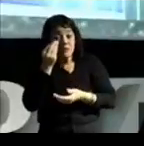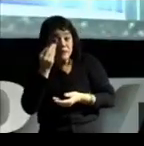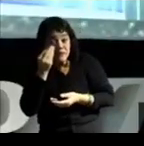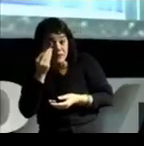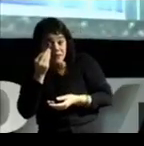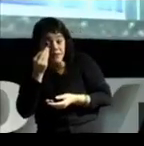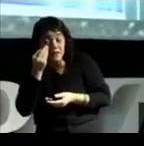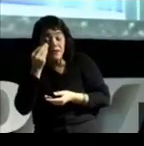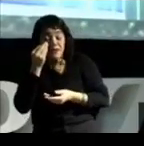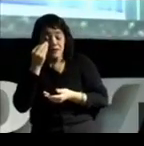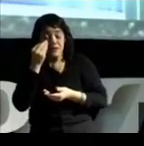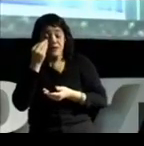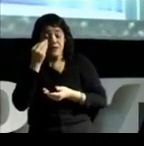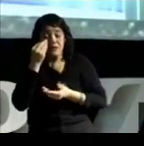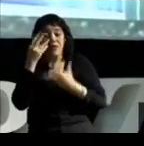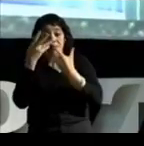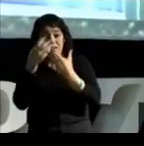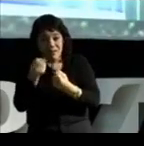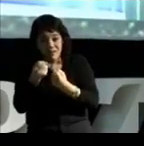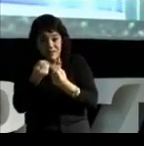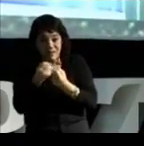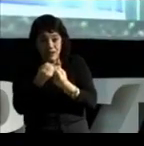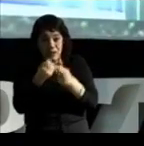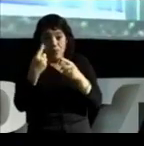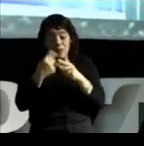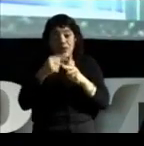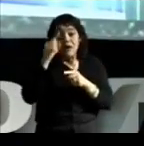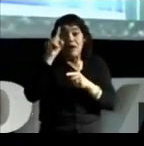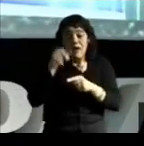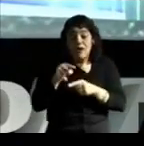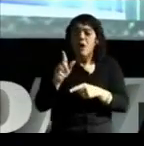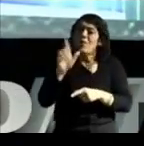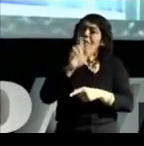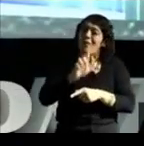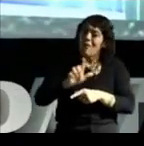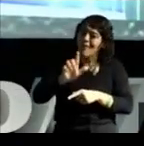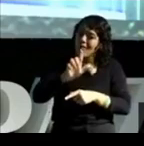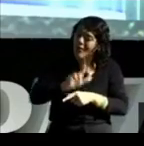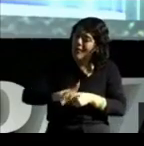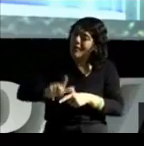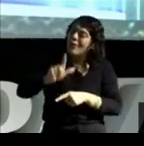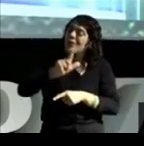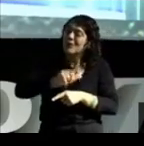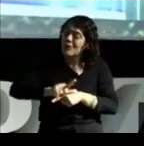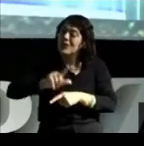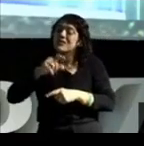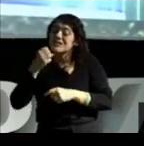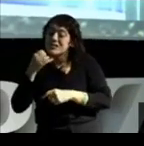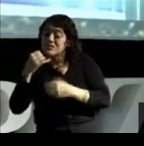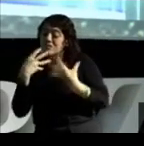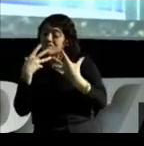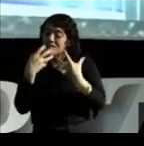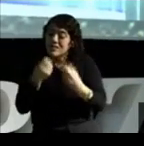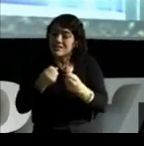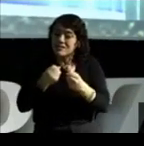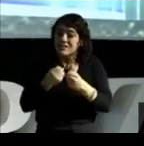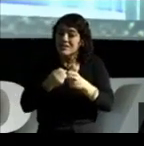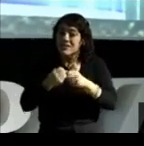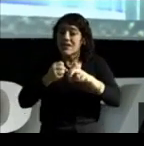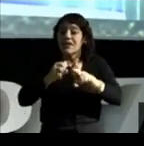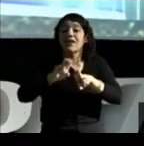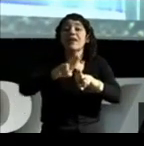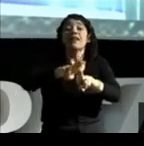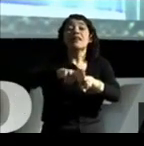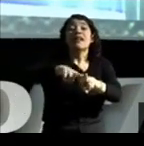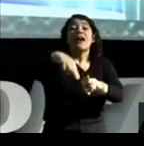Porque é óbvio que a partir do momento que adentramos a reencarnação, nos